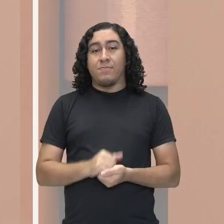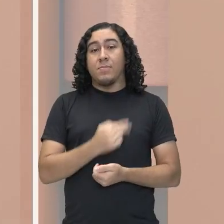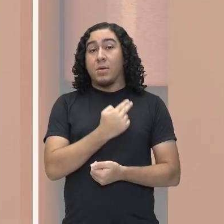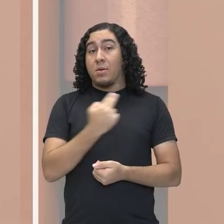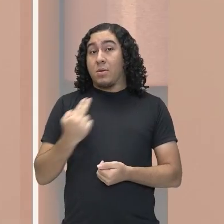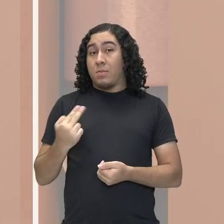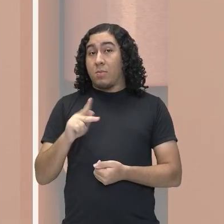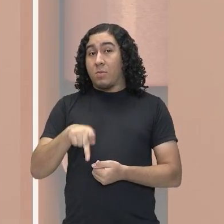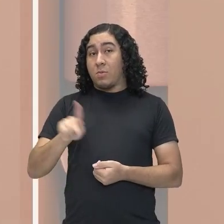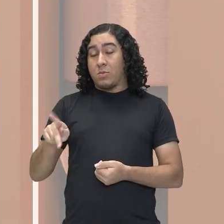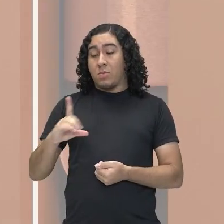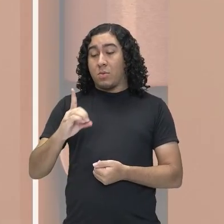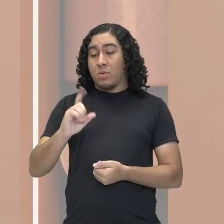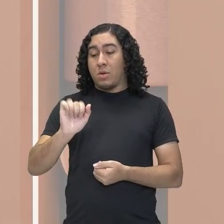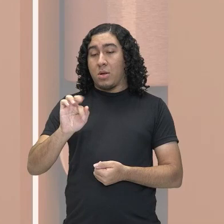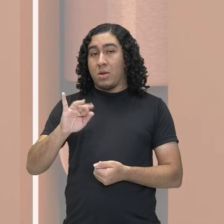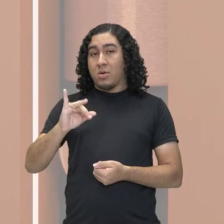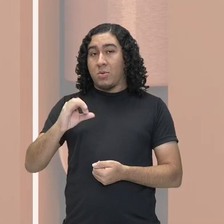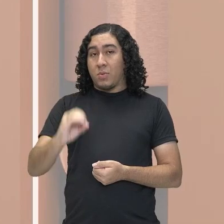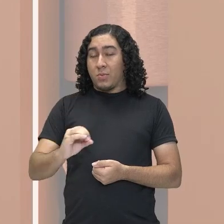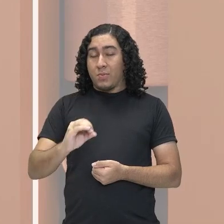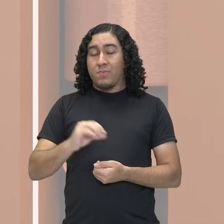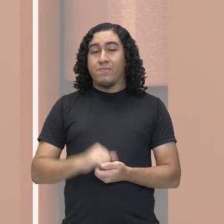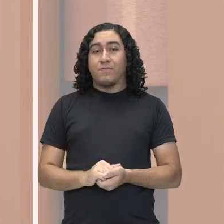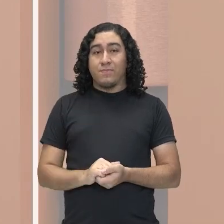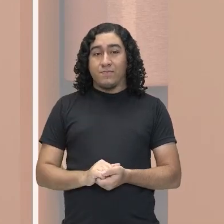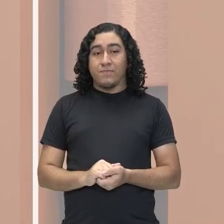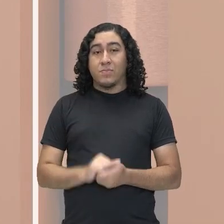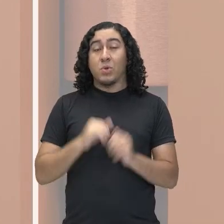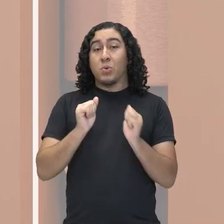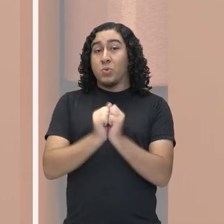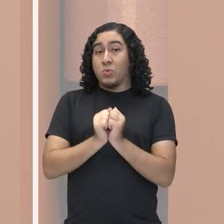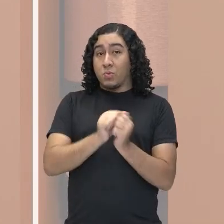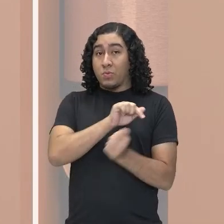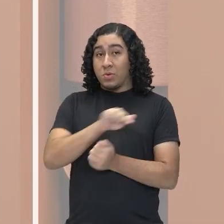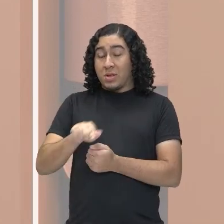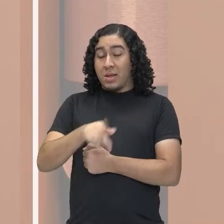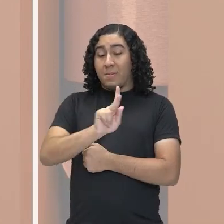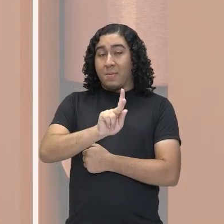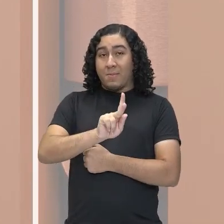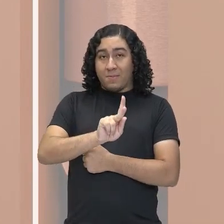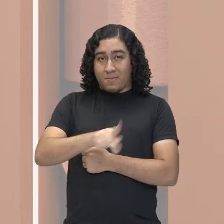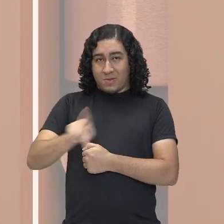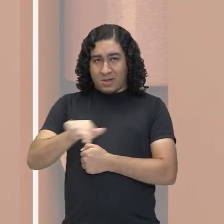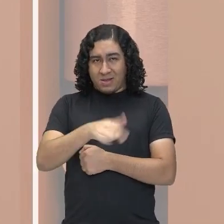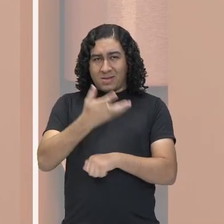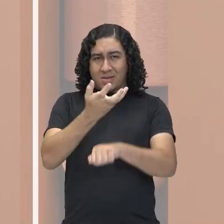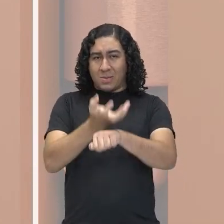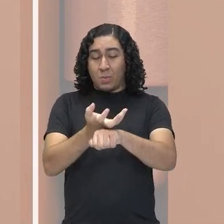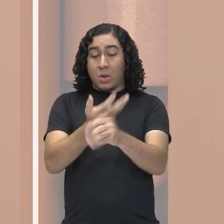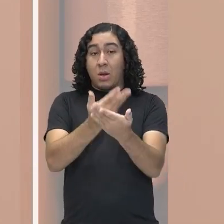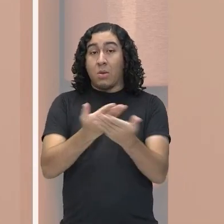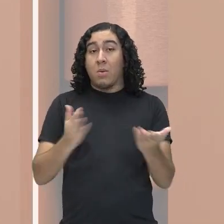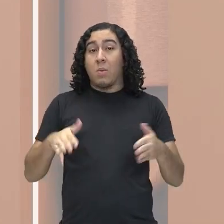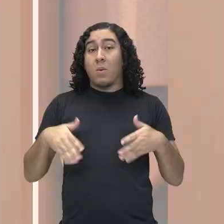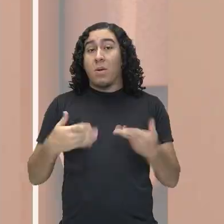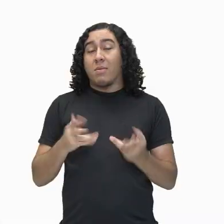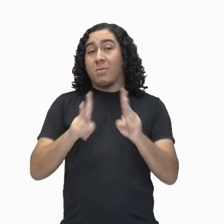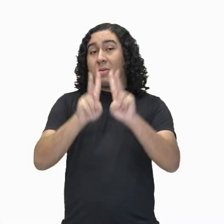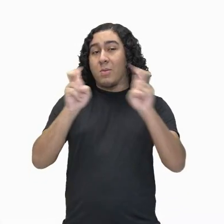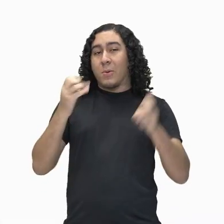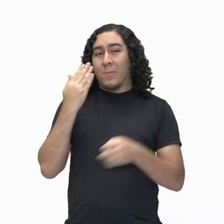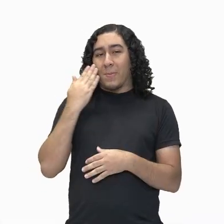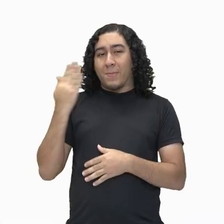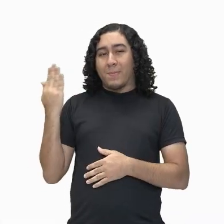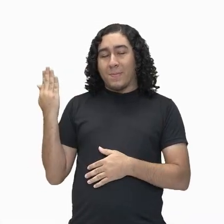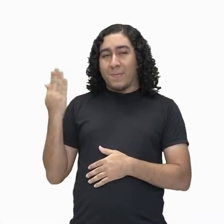sou o professor Dário Pinheiro e vou seguir com vocês nesta aula que tem como objeto de conhecimento